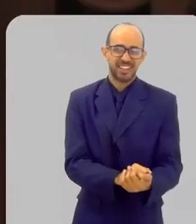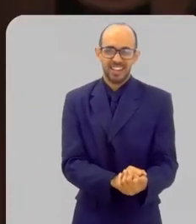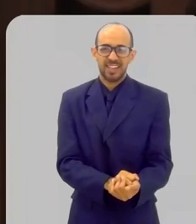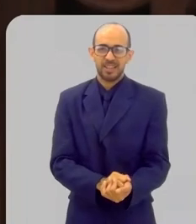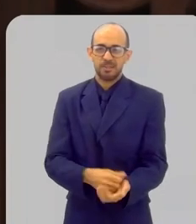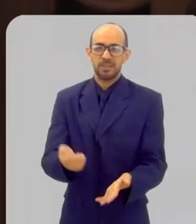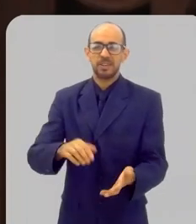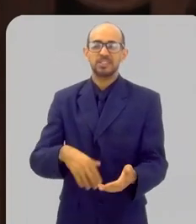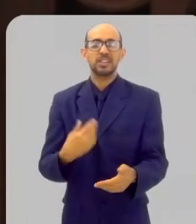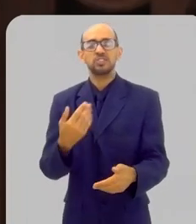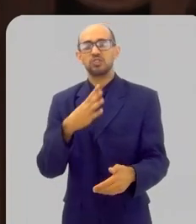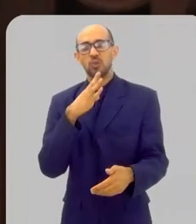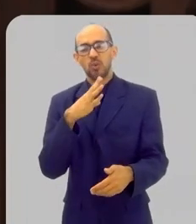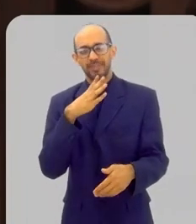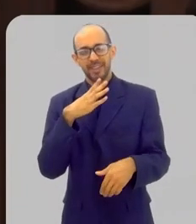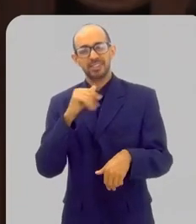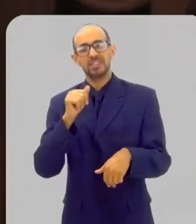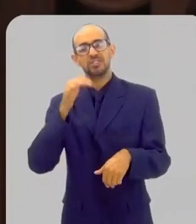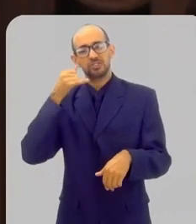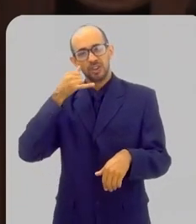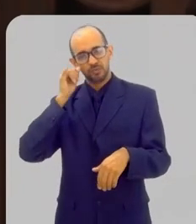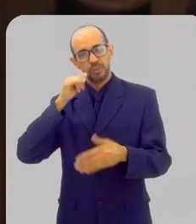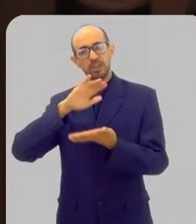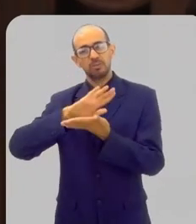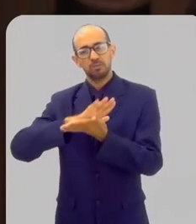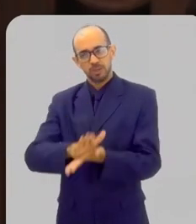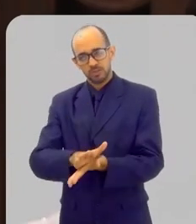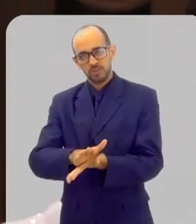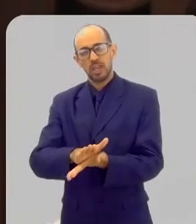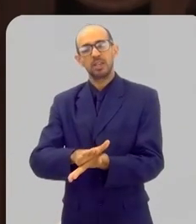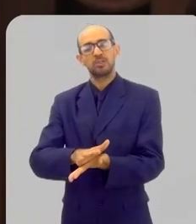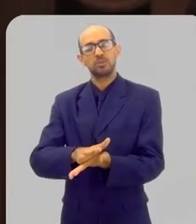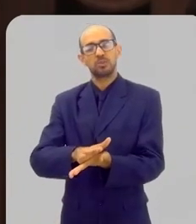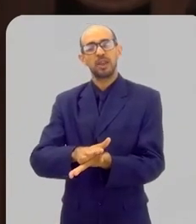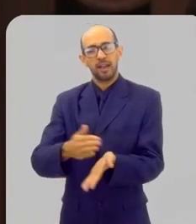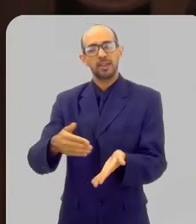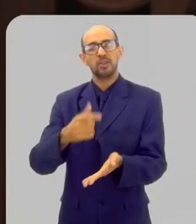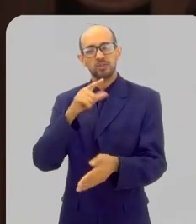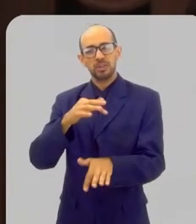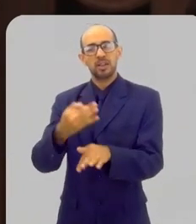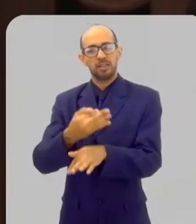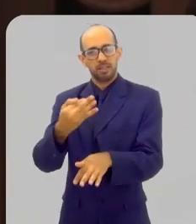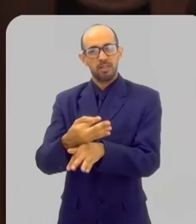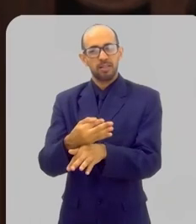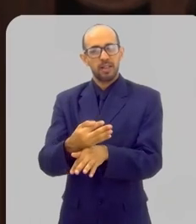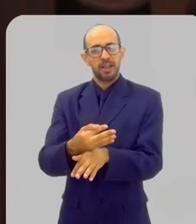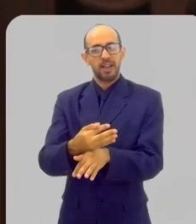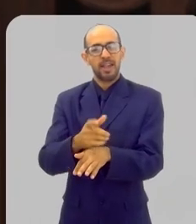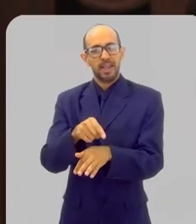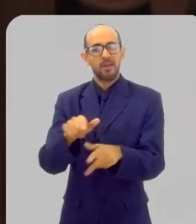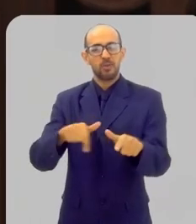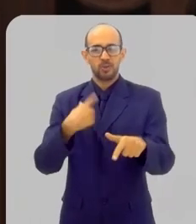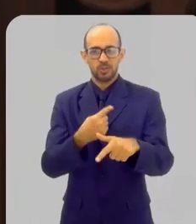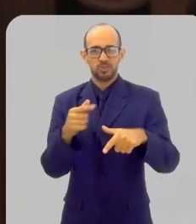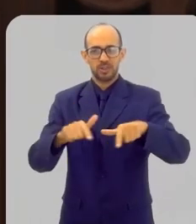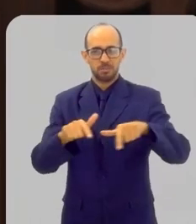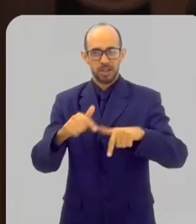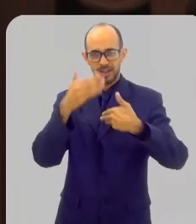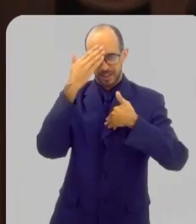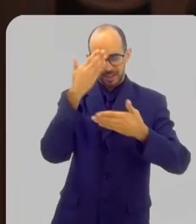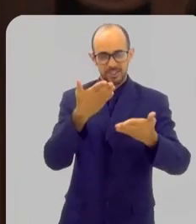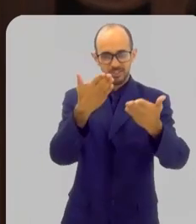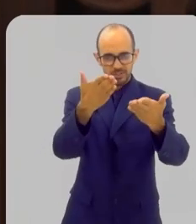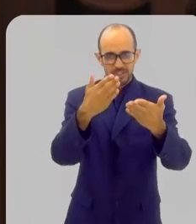nós temos de racismo e intolerância. isso, esse é o nosso trabalho, essa é a nossa essência. Quero